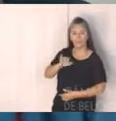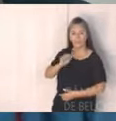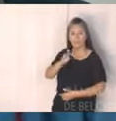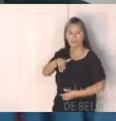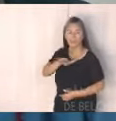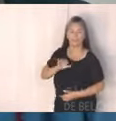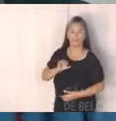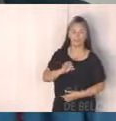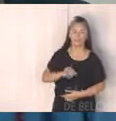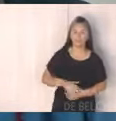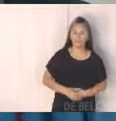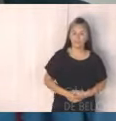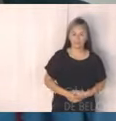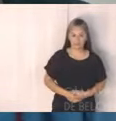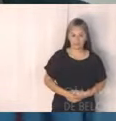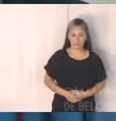Vereador Álvaro Damião.